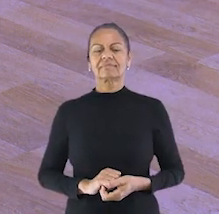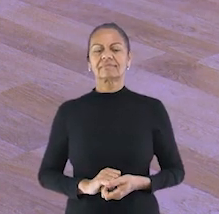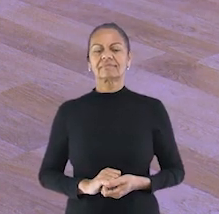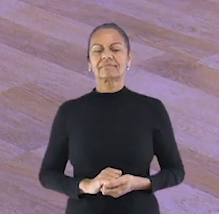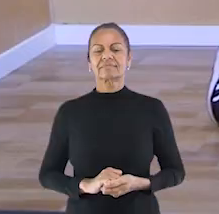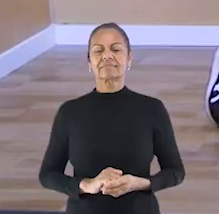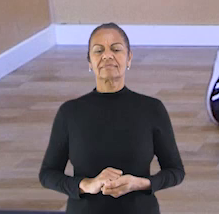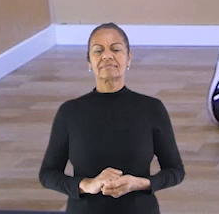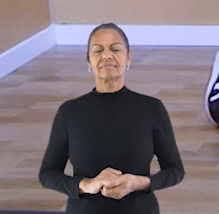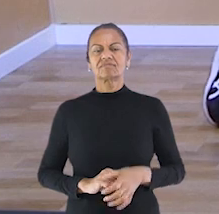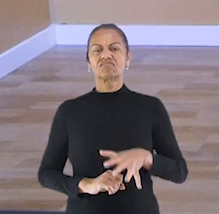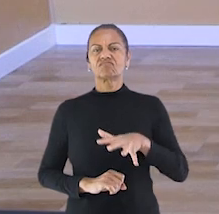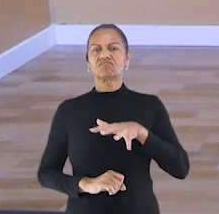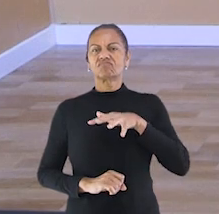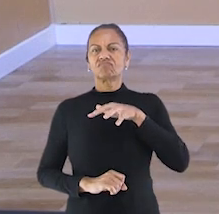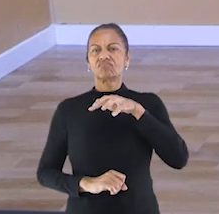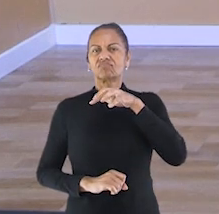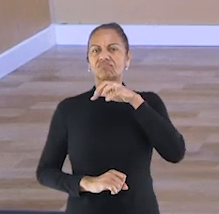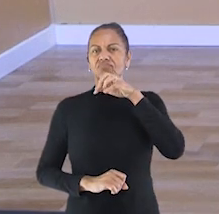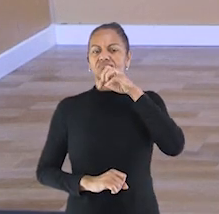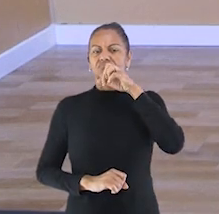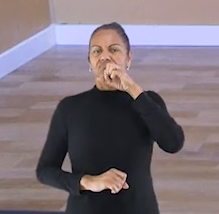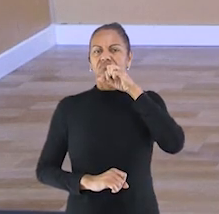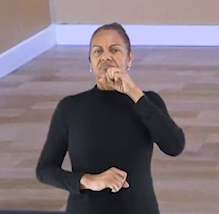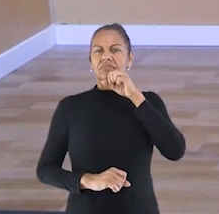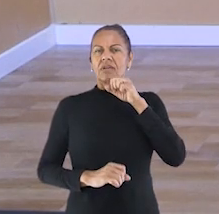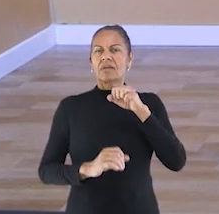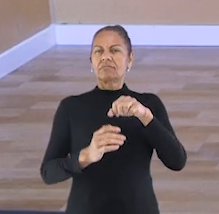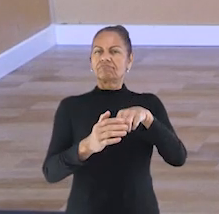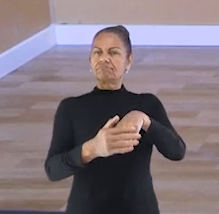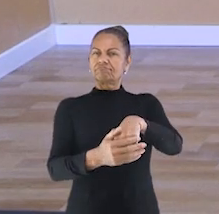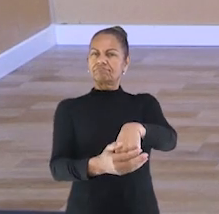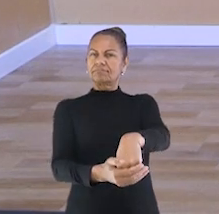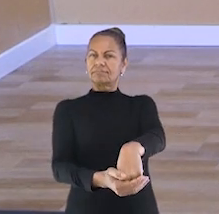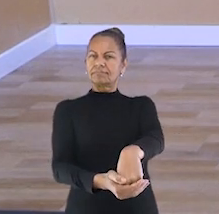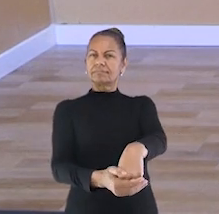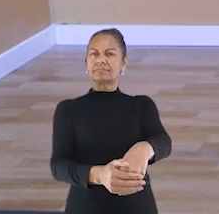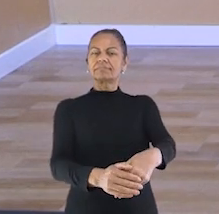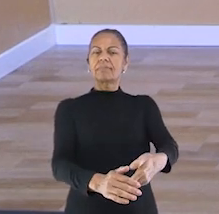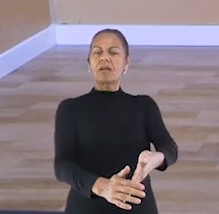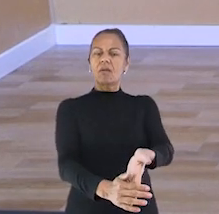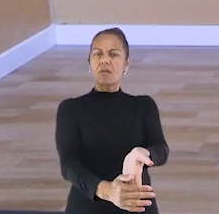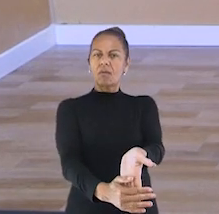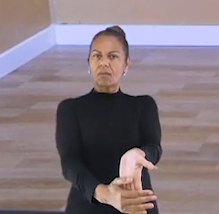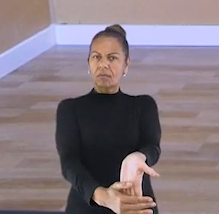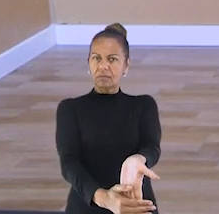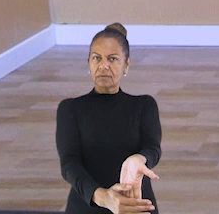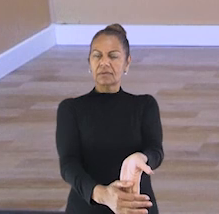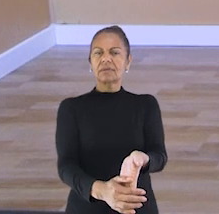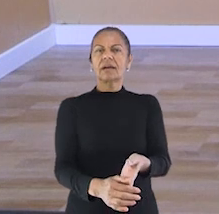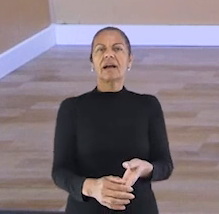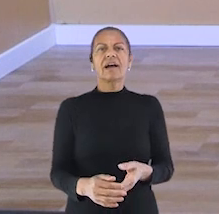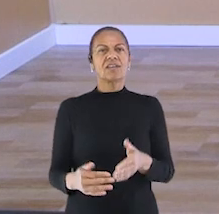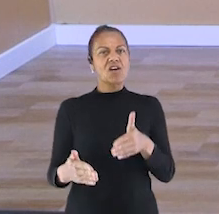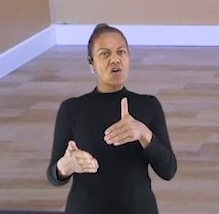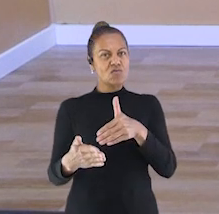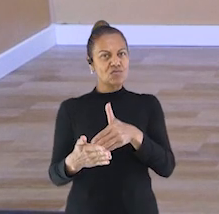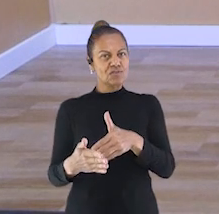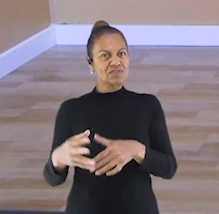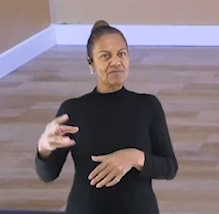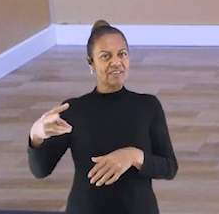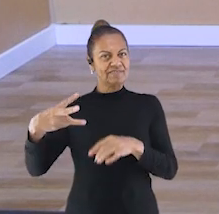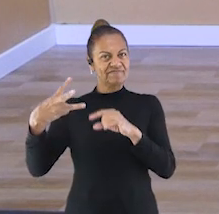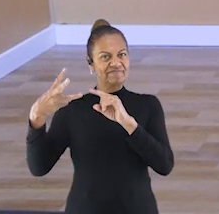dez. Respira. Alonga. Respira. Essa é a nossa última, hein?